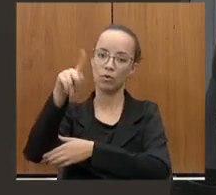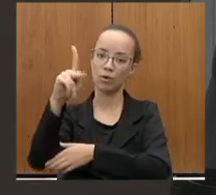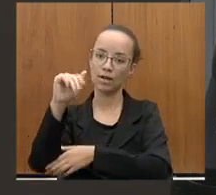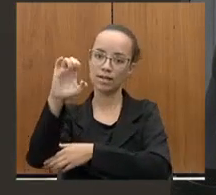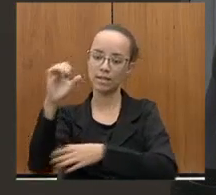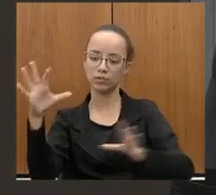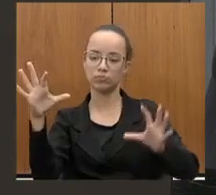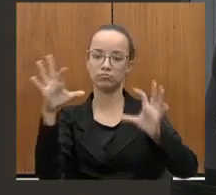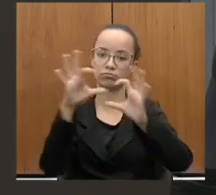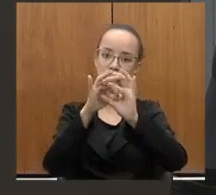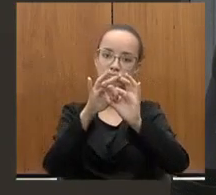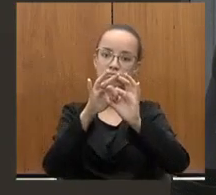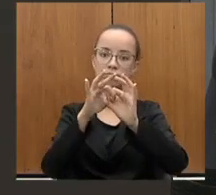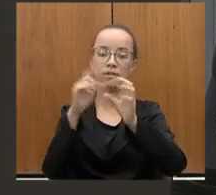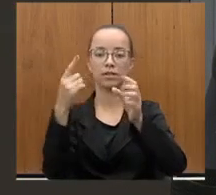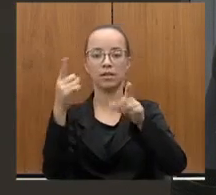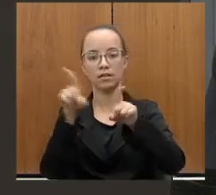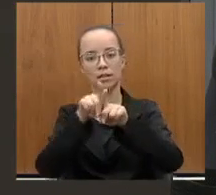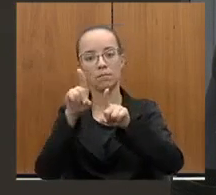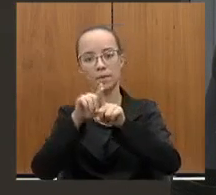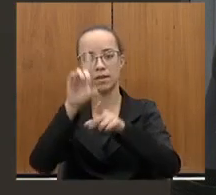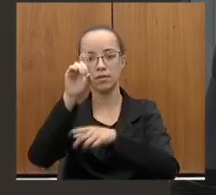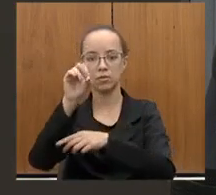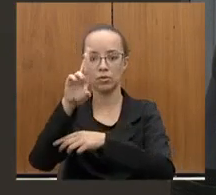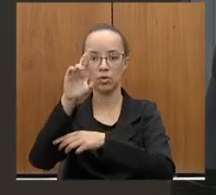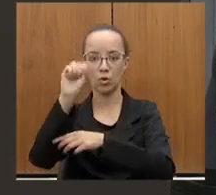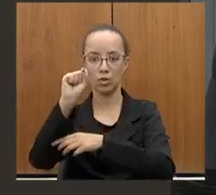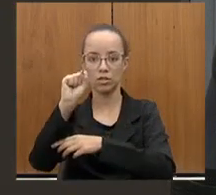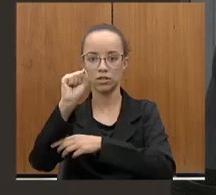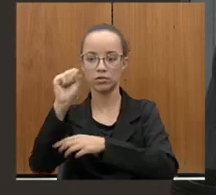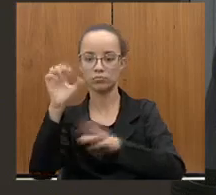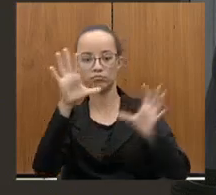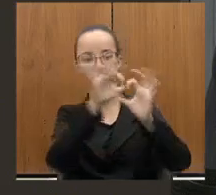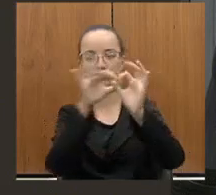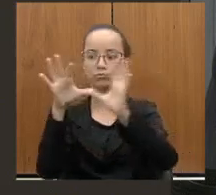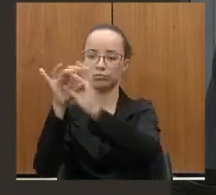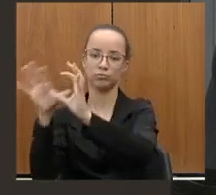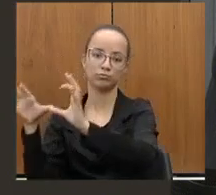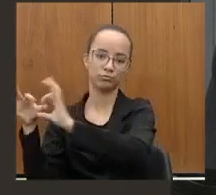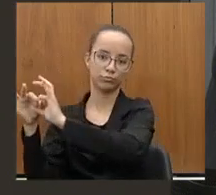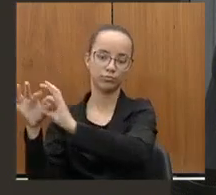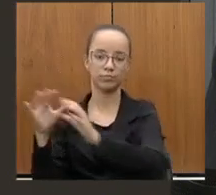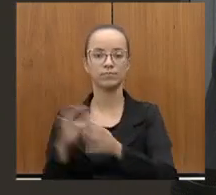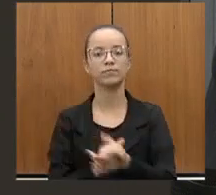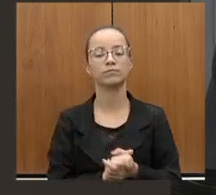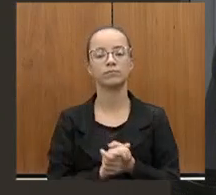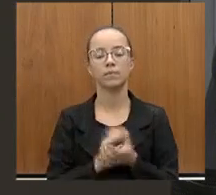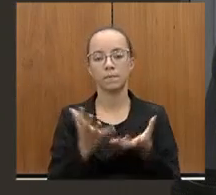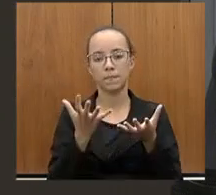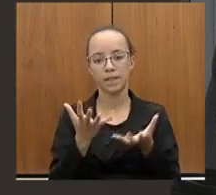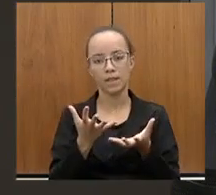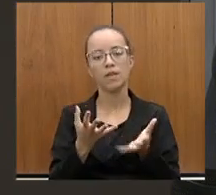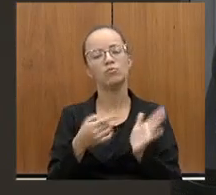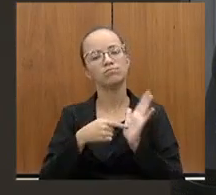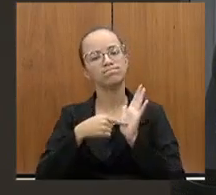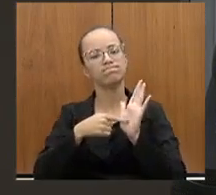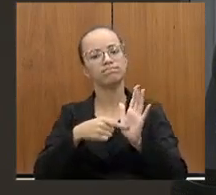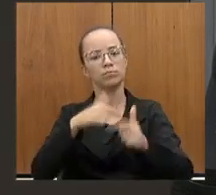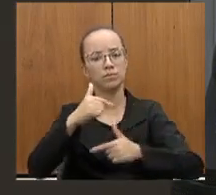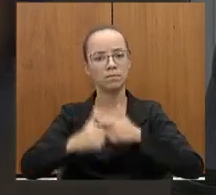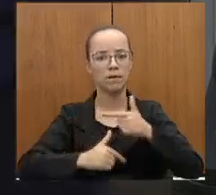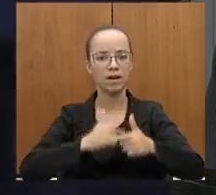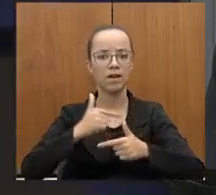Dores de Goiânia. E, no mais, eu quero aqui destacar o trabalho